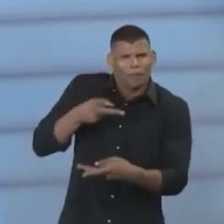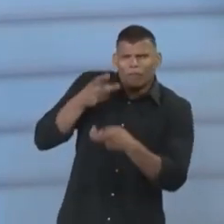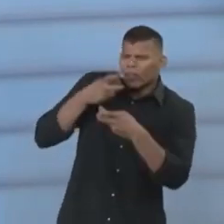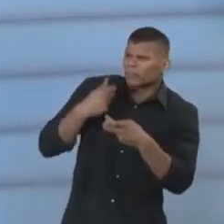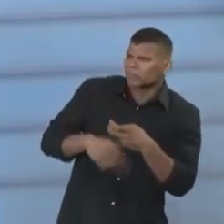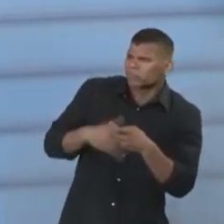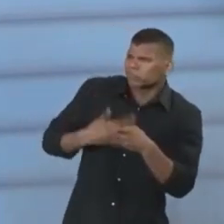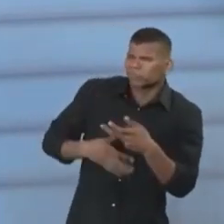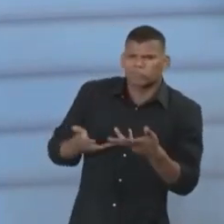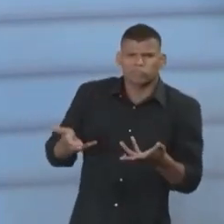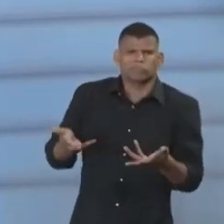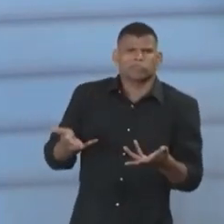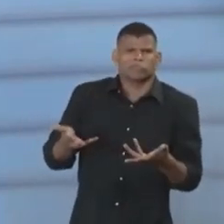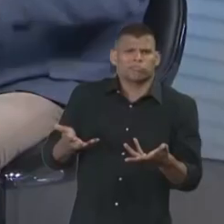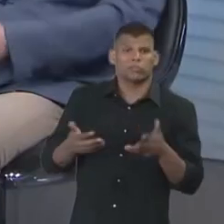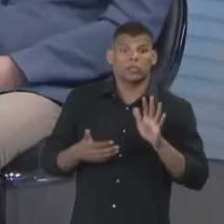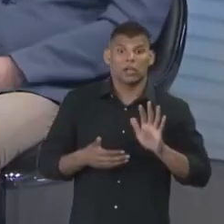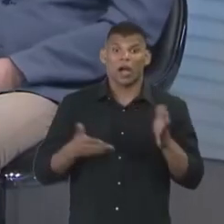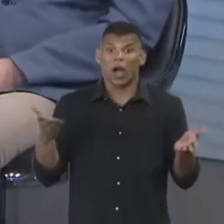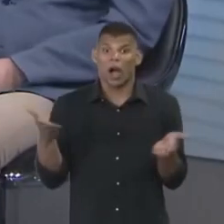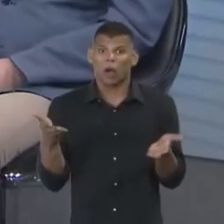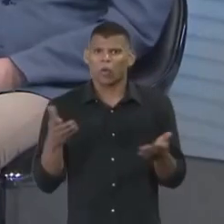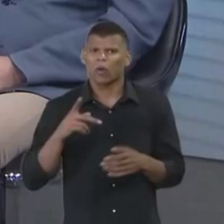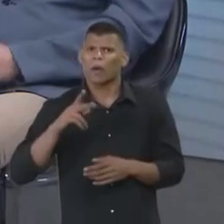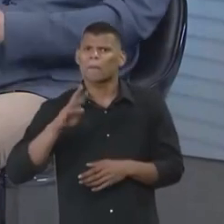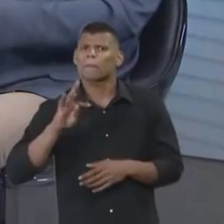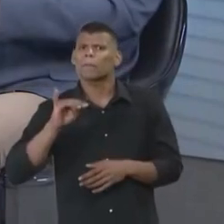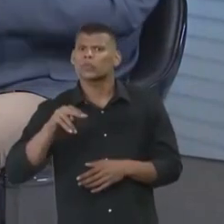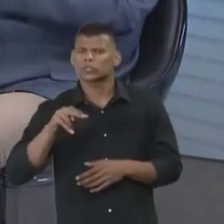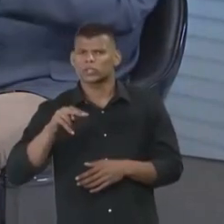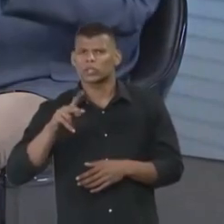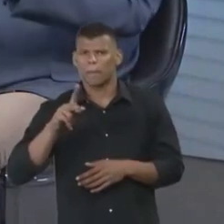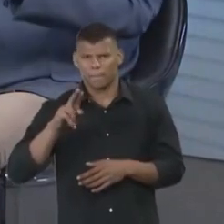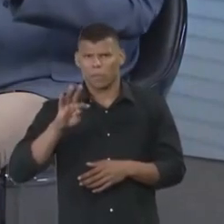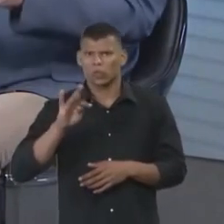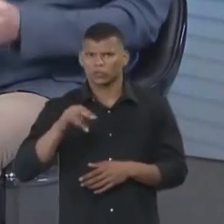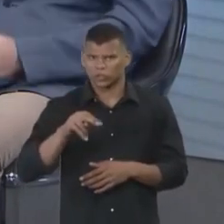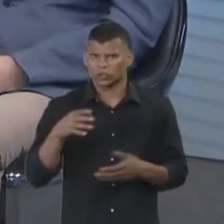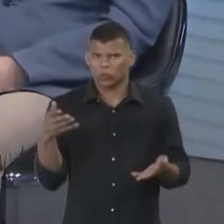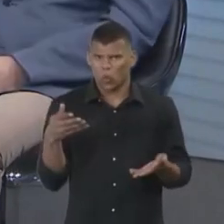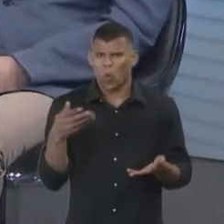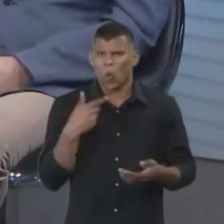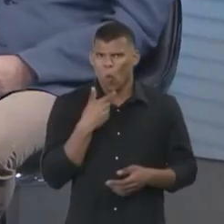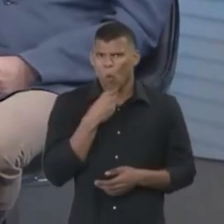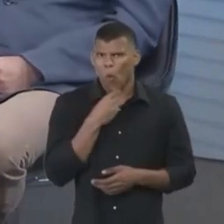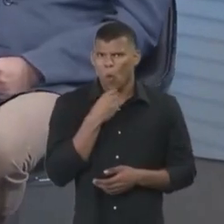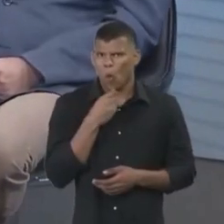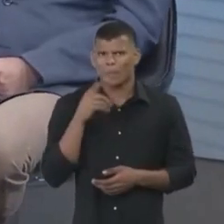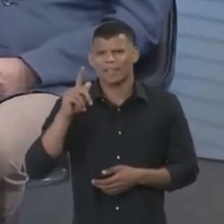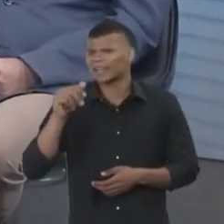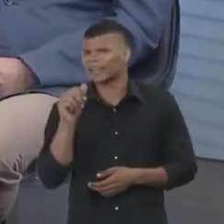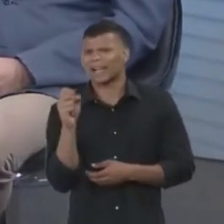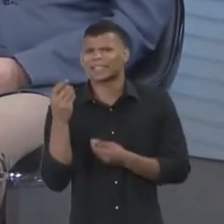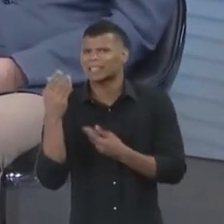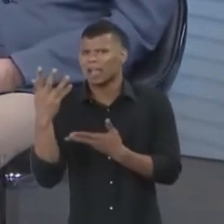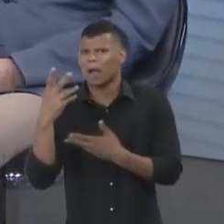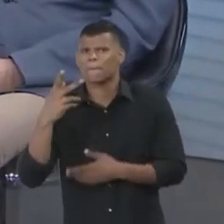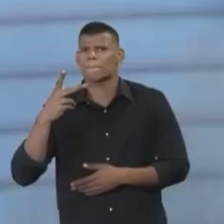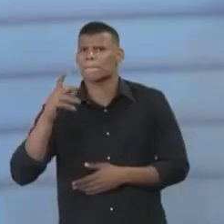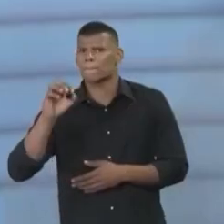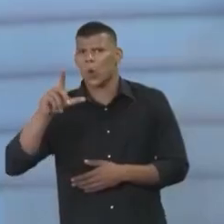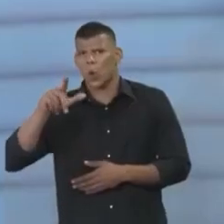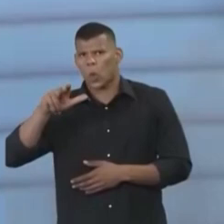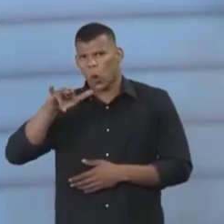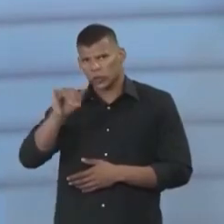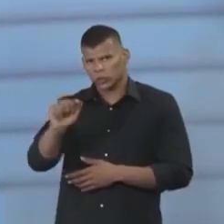Putin acaba de decretar o corte do gás para a Polônia, né? Por quê? Uma retaliação. Qualquer dependência que você tenha hoje